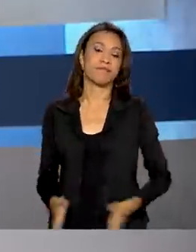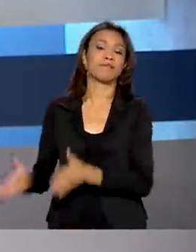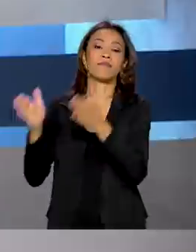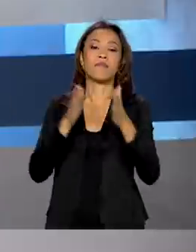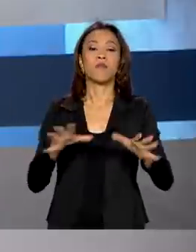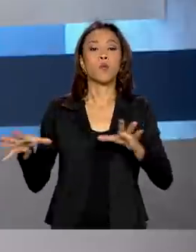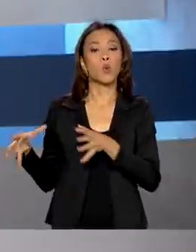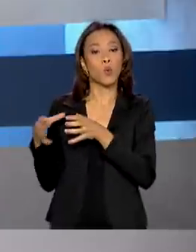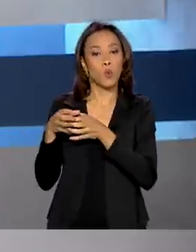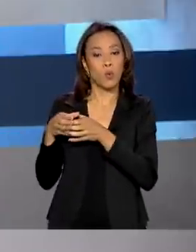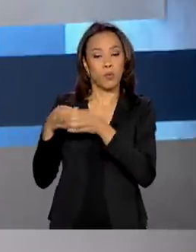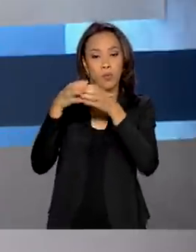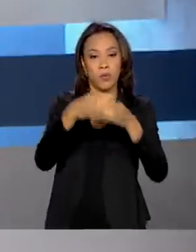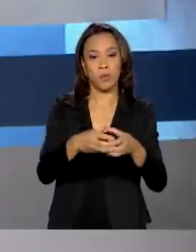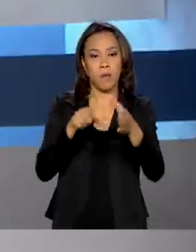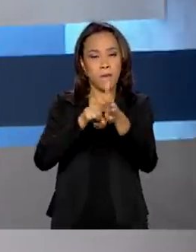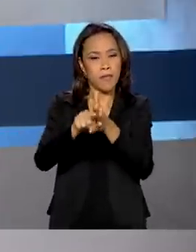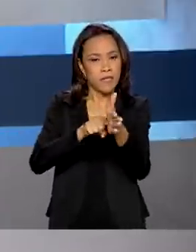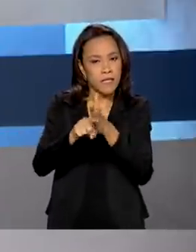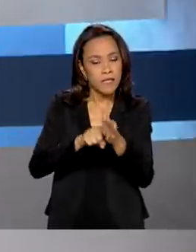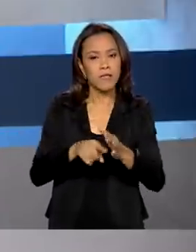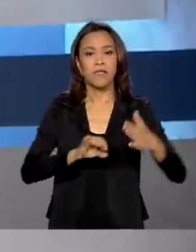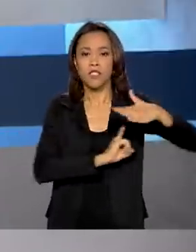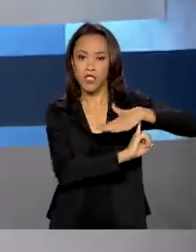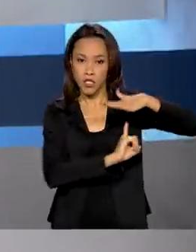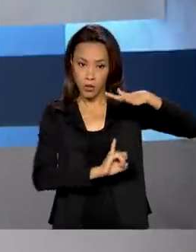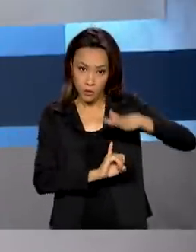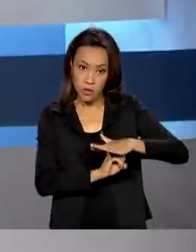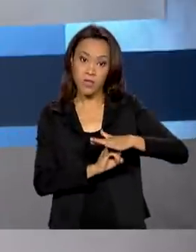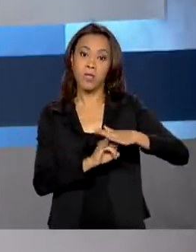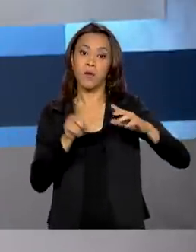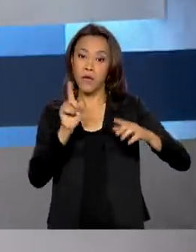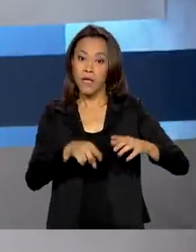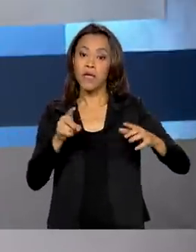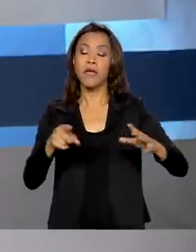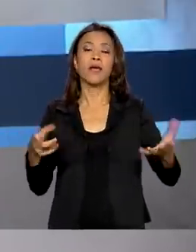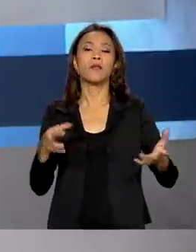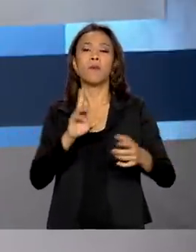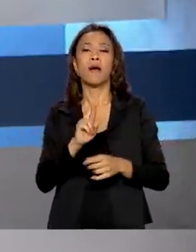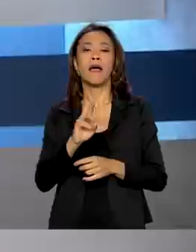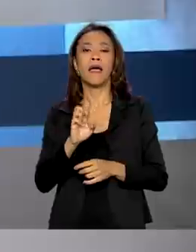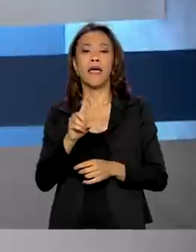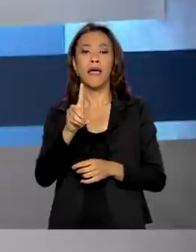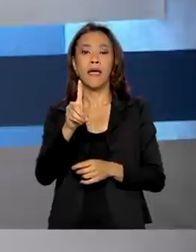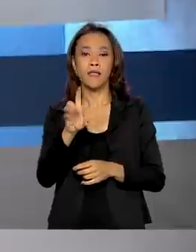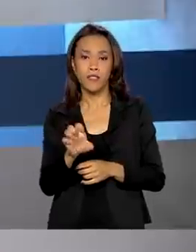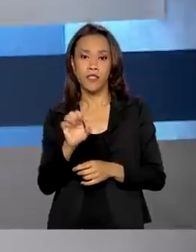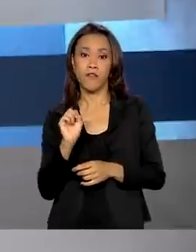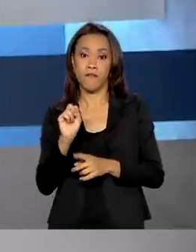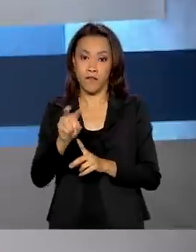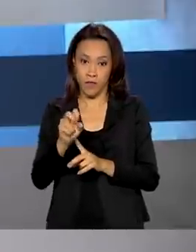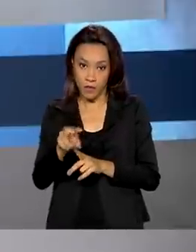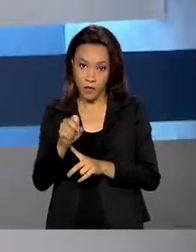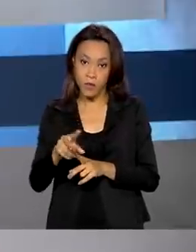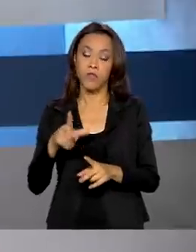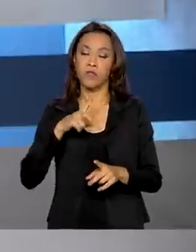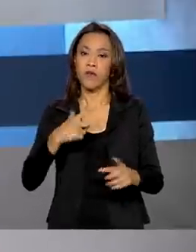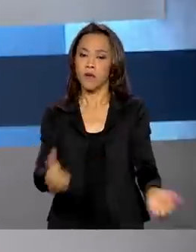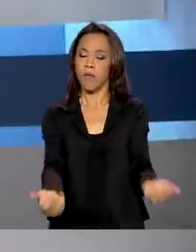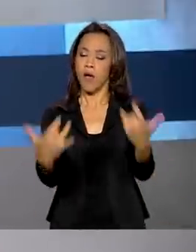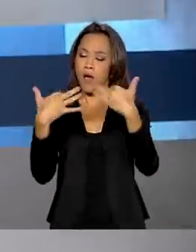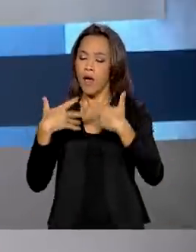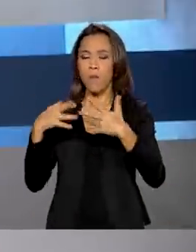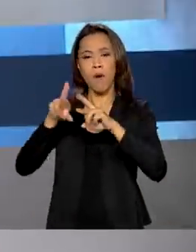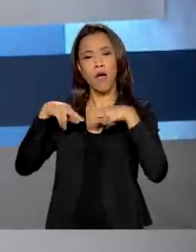pesquisadores e instituições que fazem parte da Rede Vírus do Ministério da Ciência, Tecnologia e Inovações se reuniu para fazer um